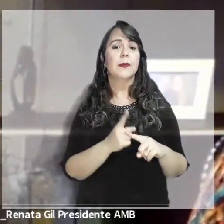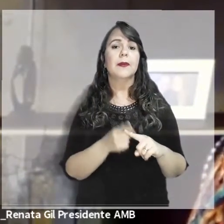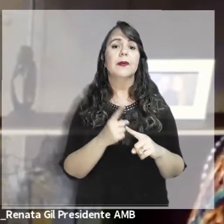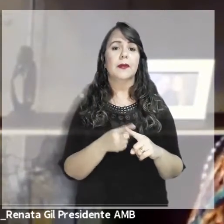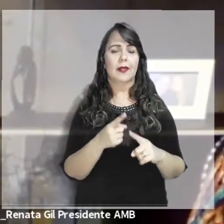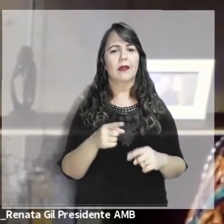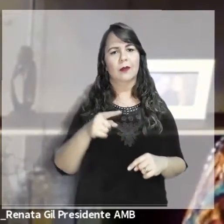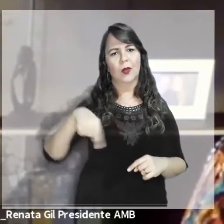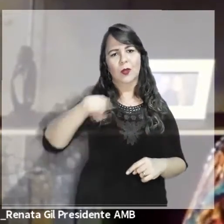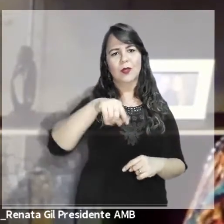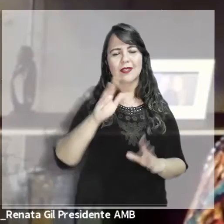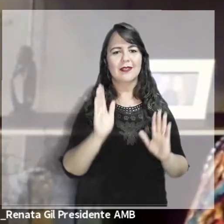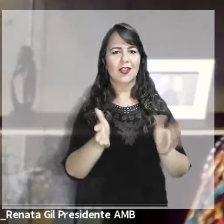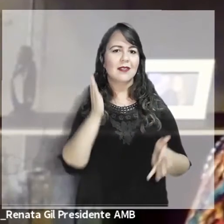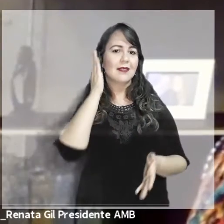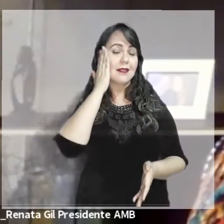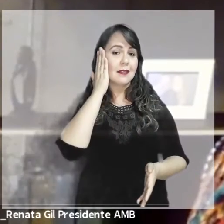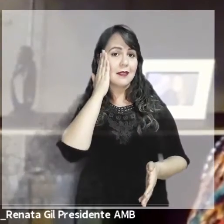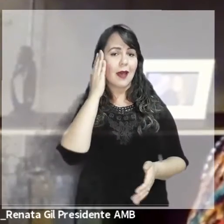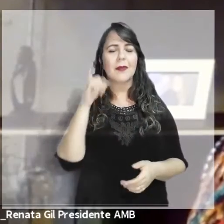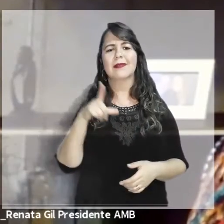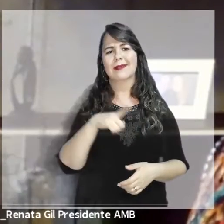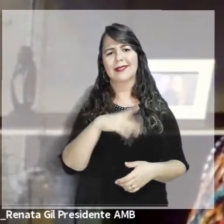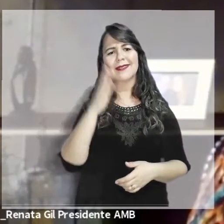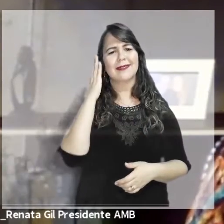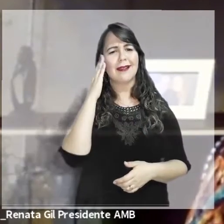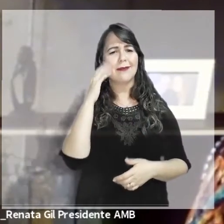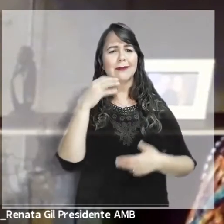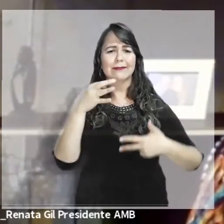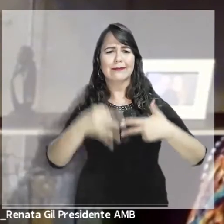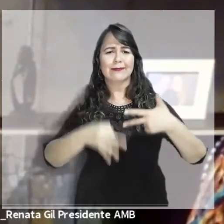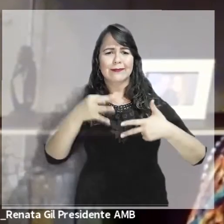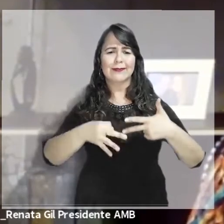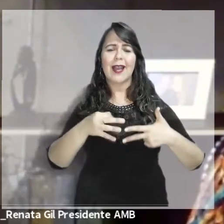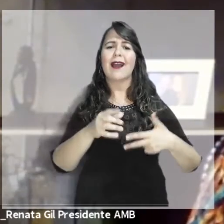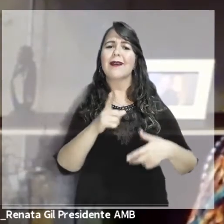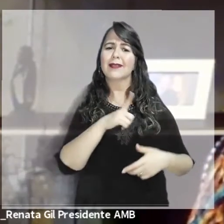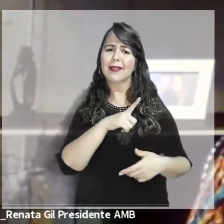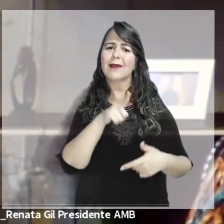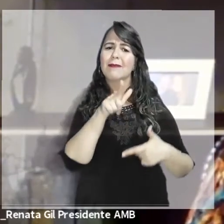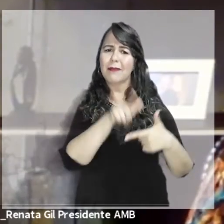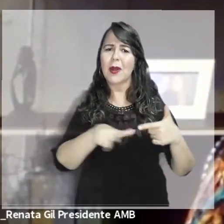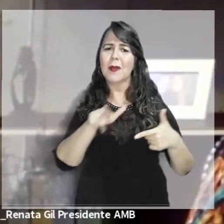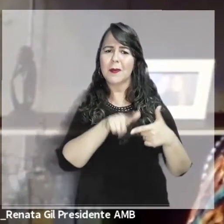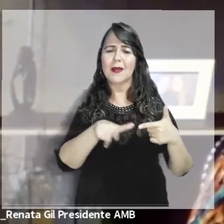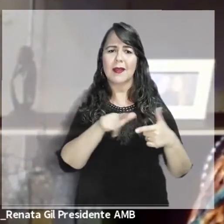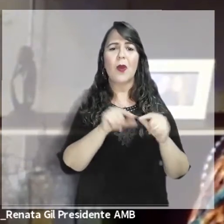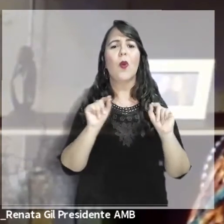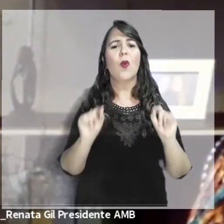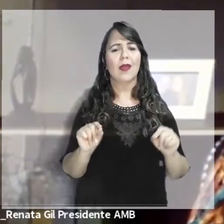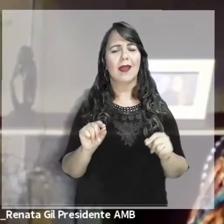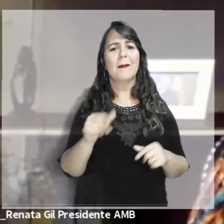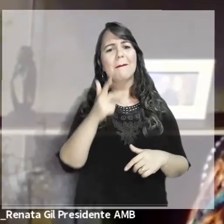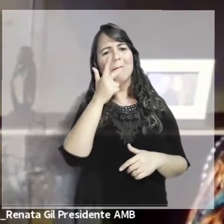importantíssima porque nós hoje temos um grande problema no poder judiciário a resolver, que é a questão da efetividade